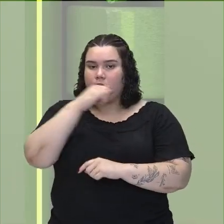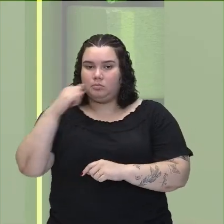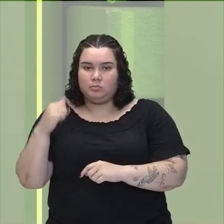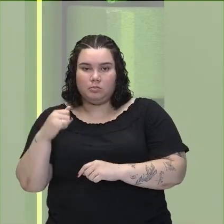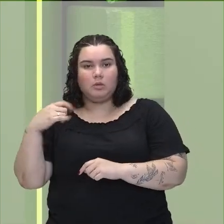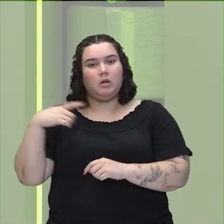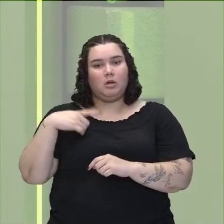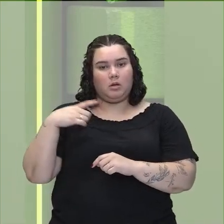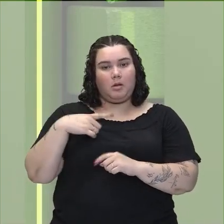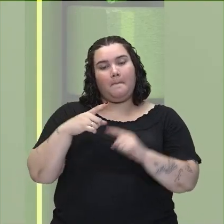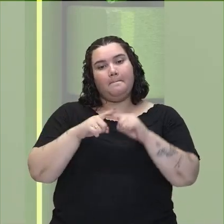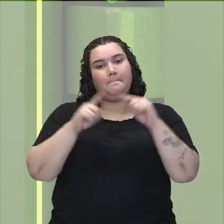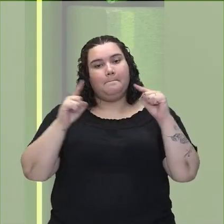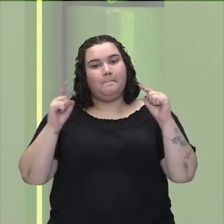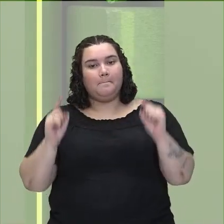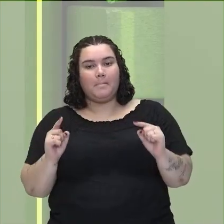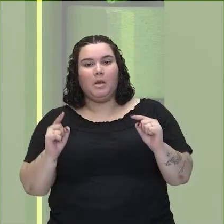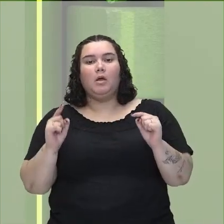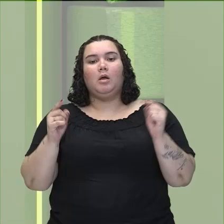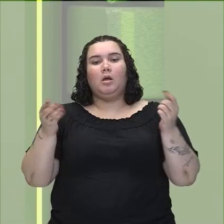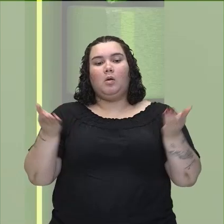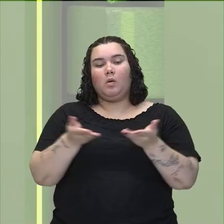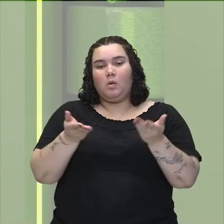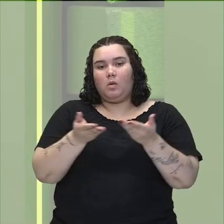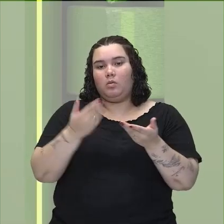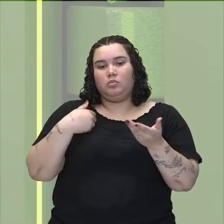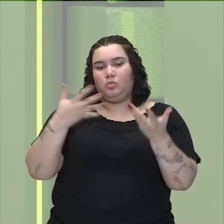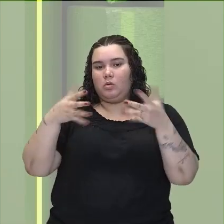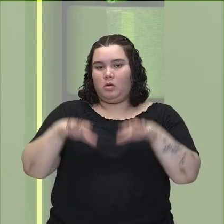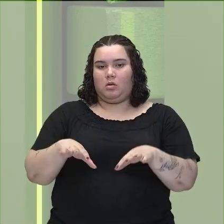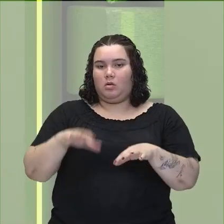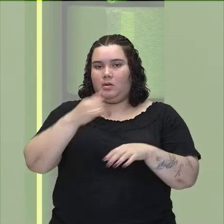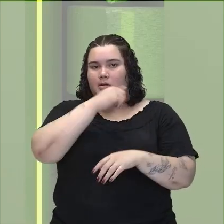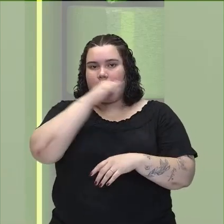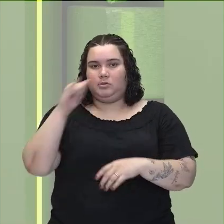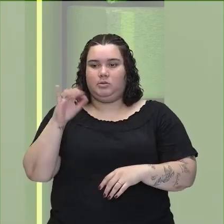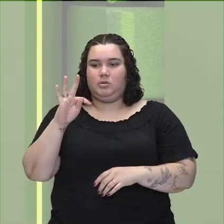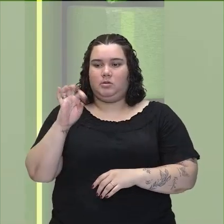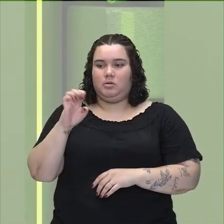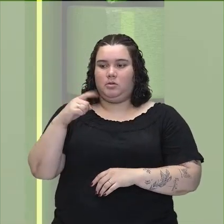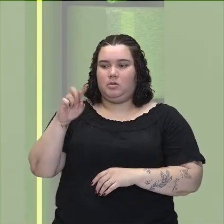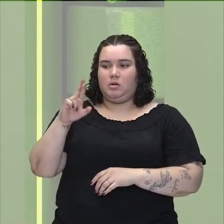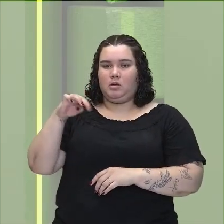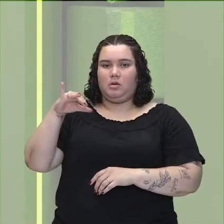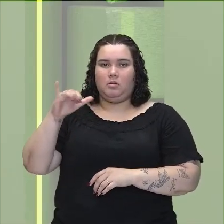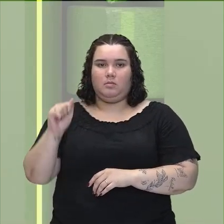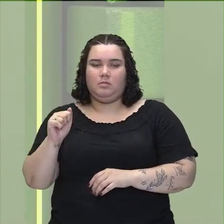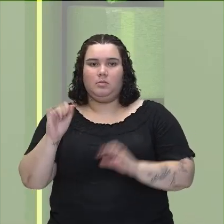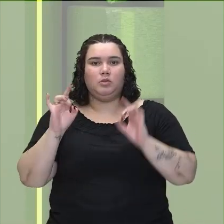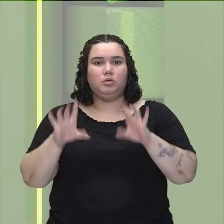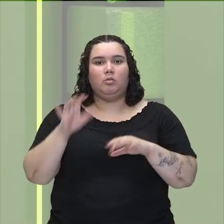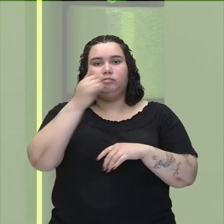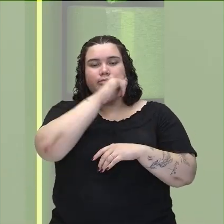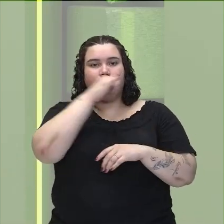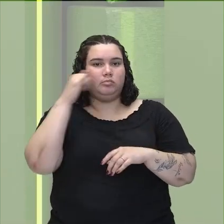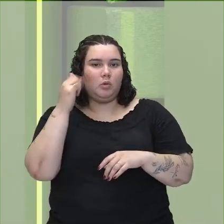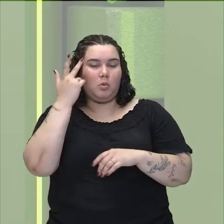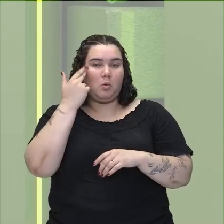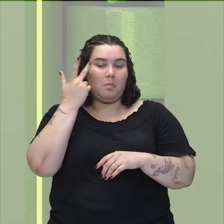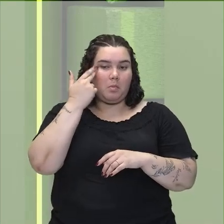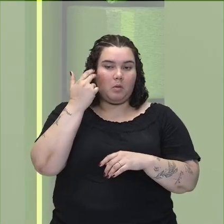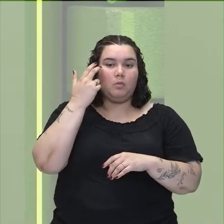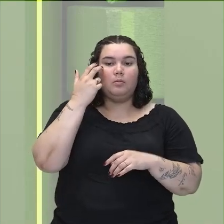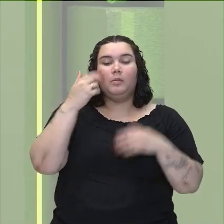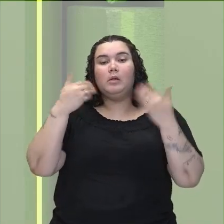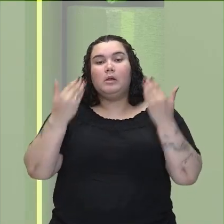térmica, mas aqui nesse momento, eu não quero energia térmica, eu quero só energia elétrica. O ideal seria exatamente